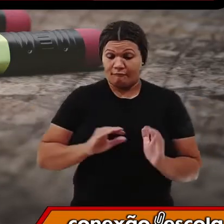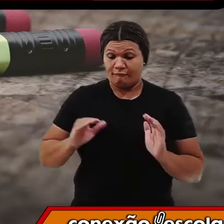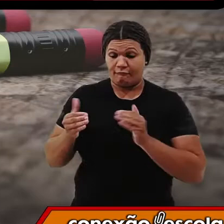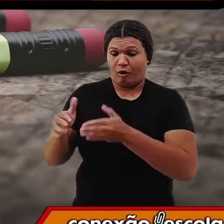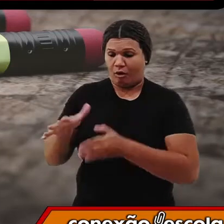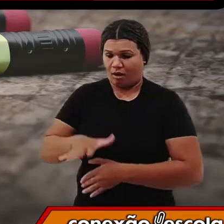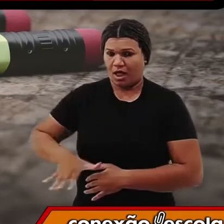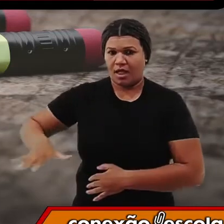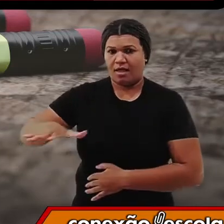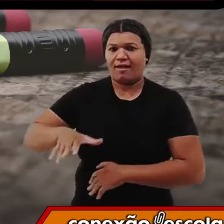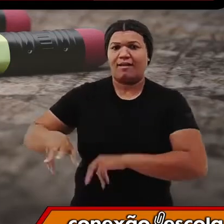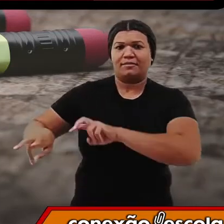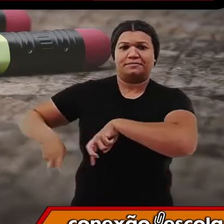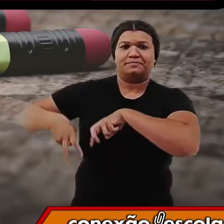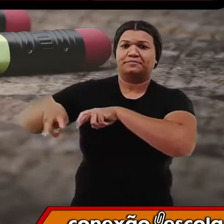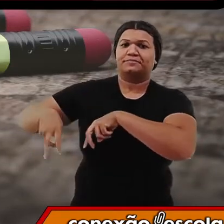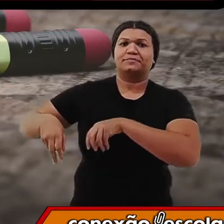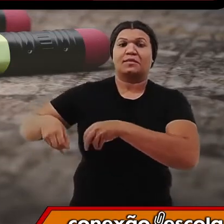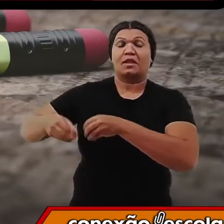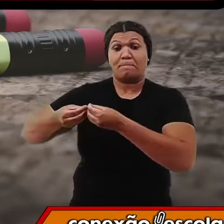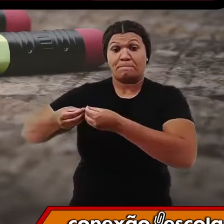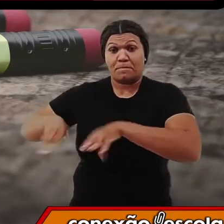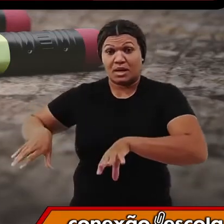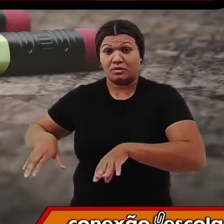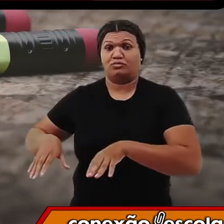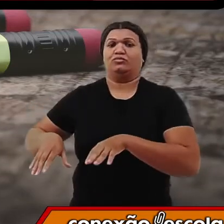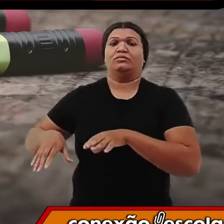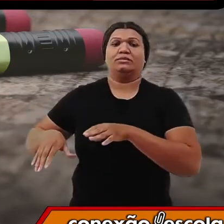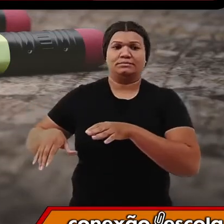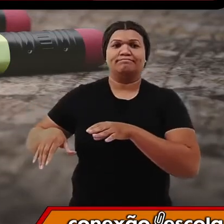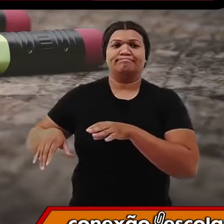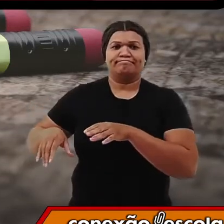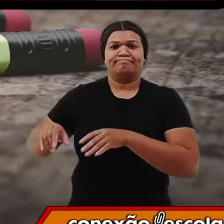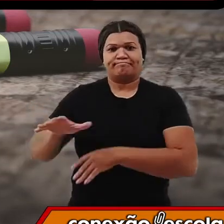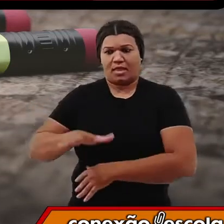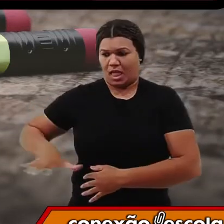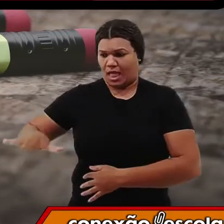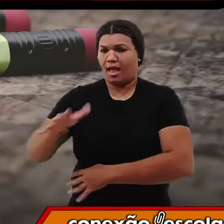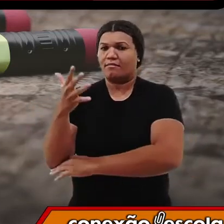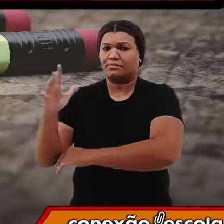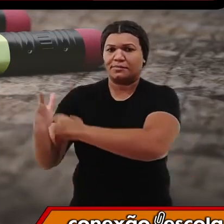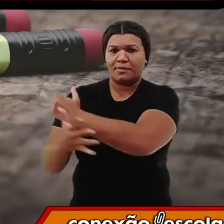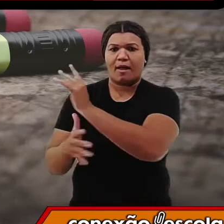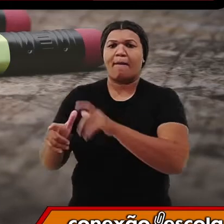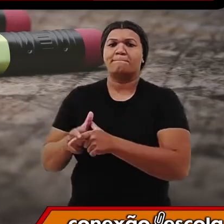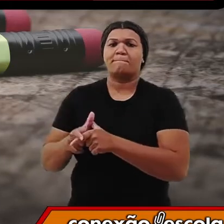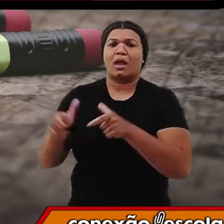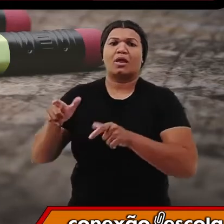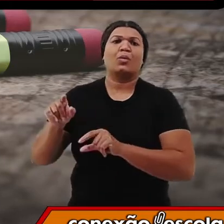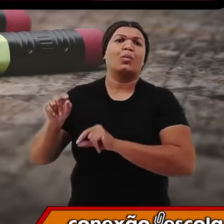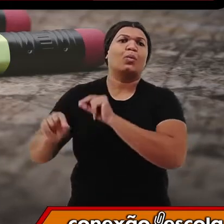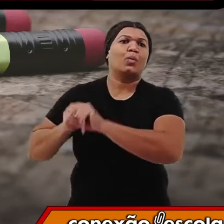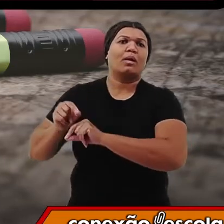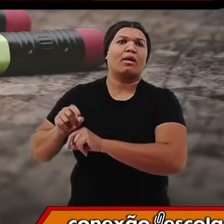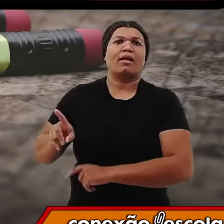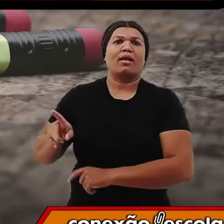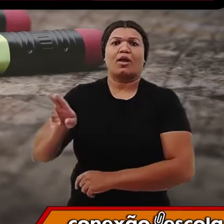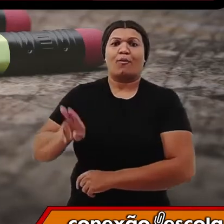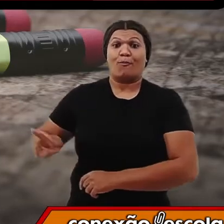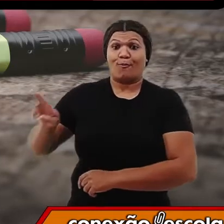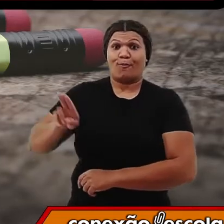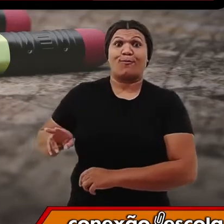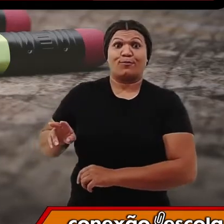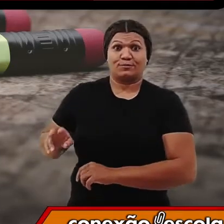os impactos ambientais, na maioria das vezes, acontece pela utilização de